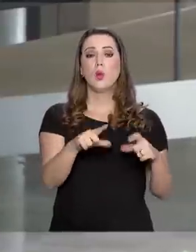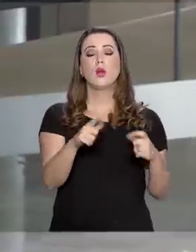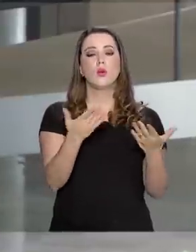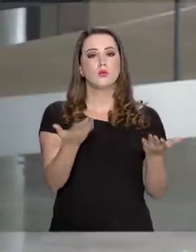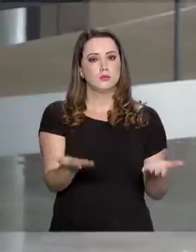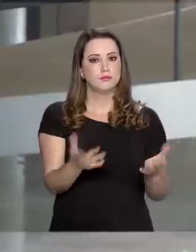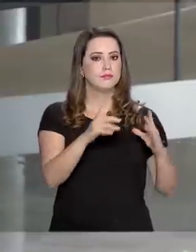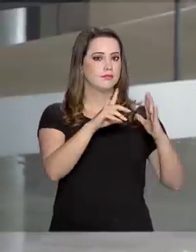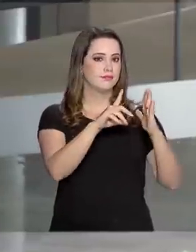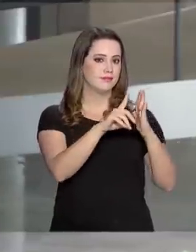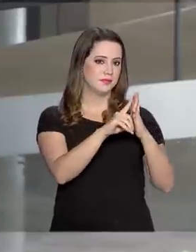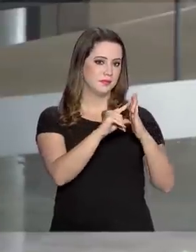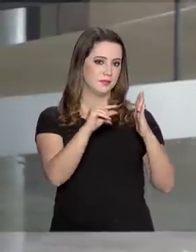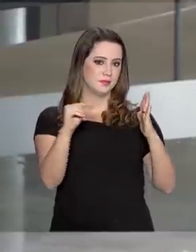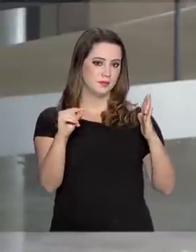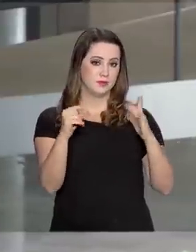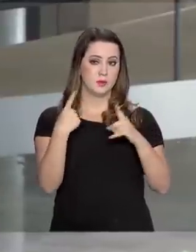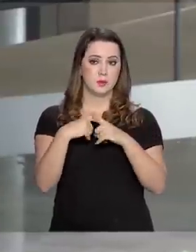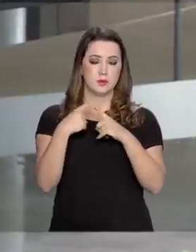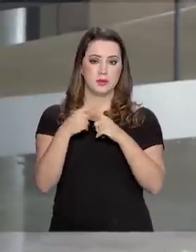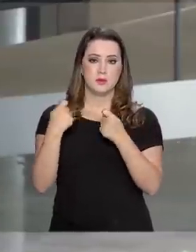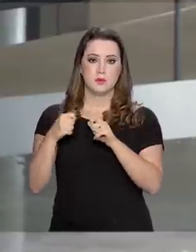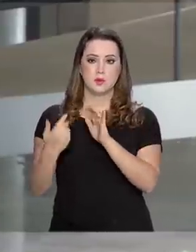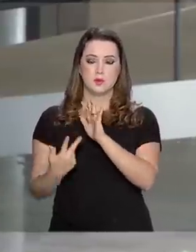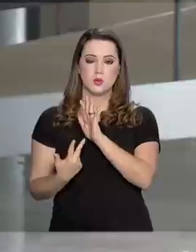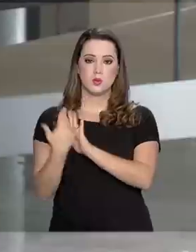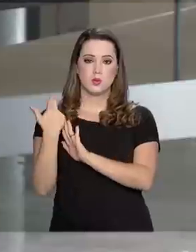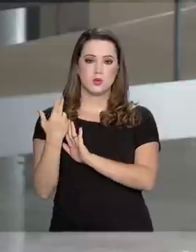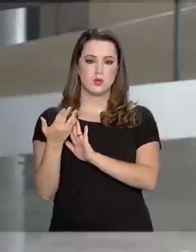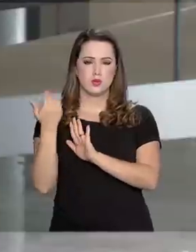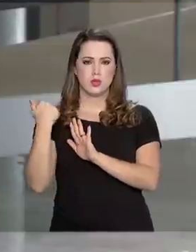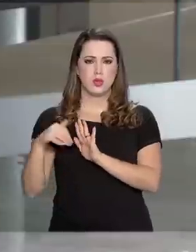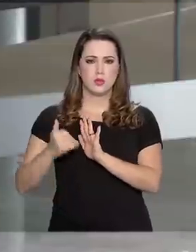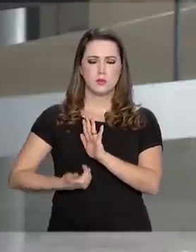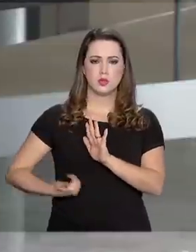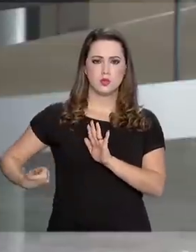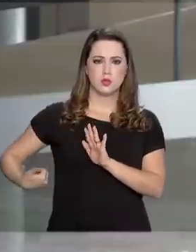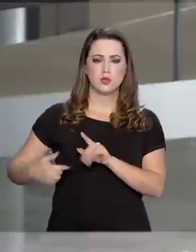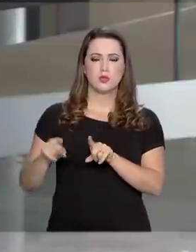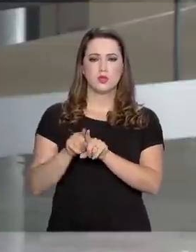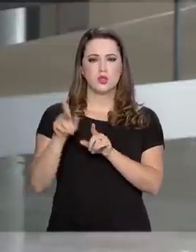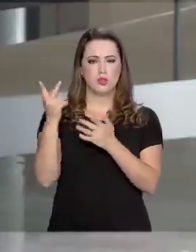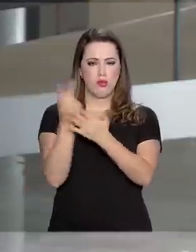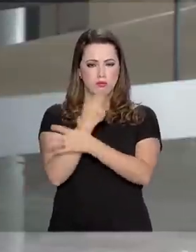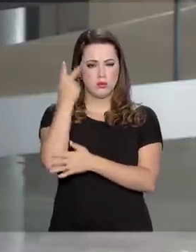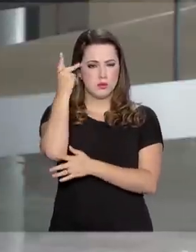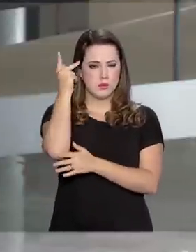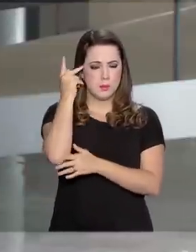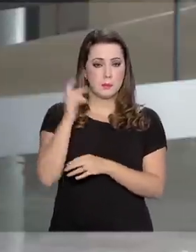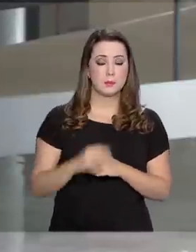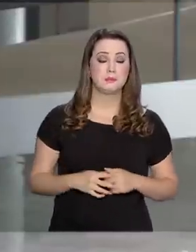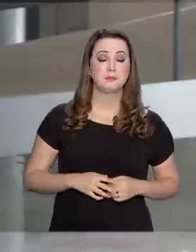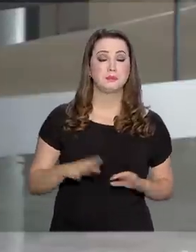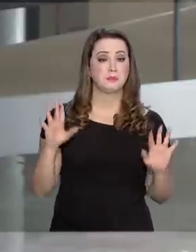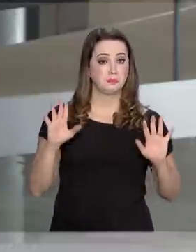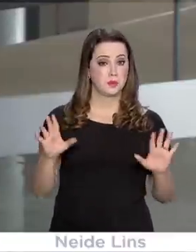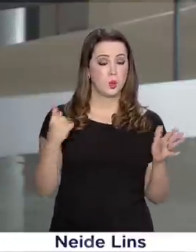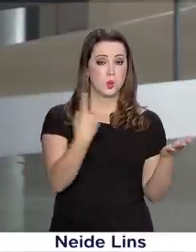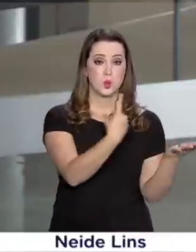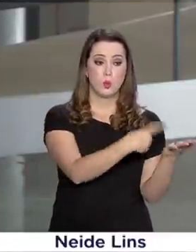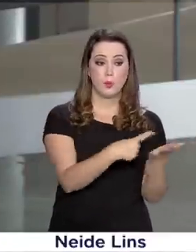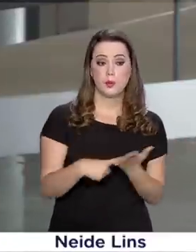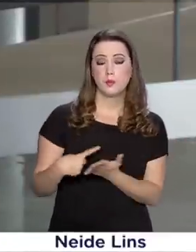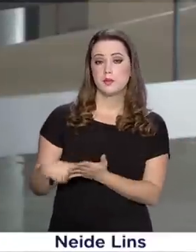Planalto após um procedimento cirúrgico para retirada de uma bolsa de colostomia que aconteceu em São Paulo. A agenda de compromissos do